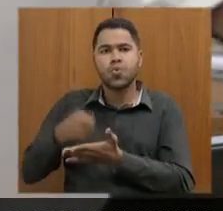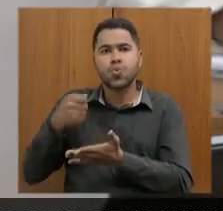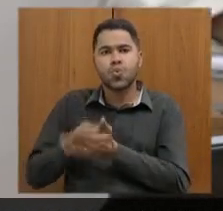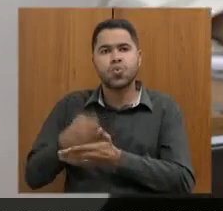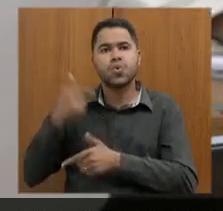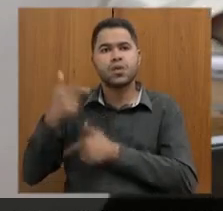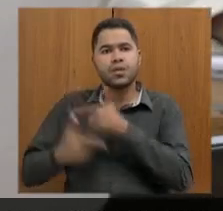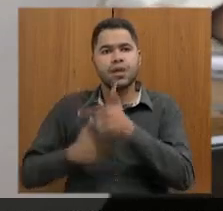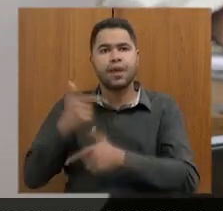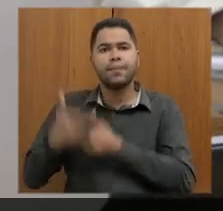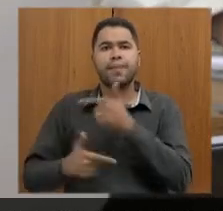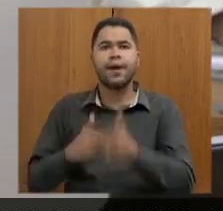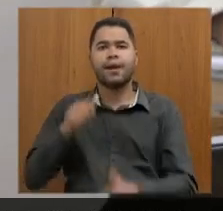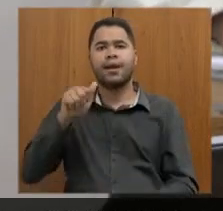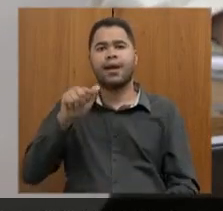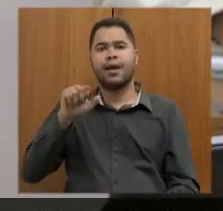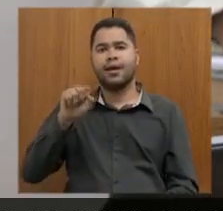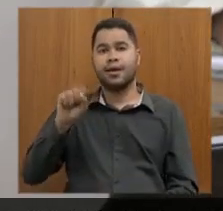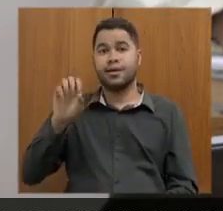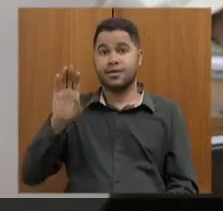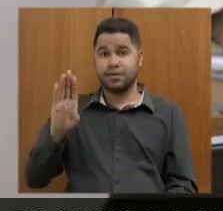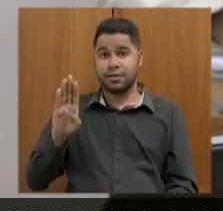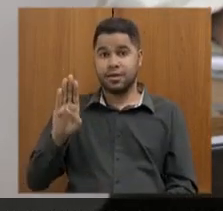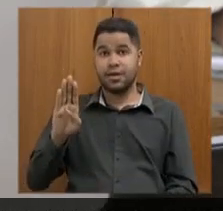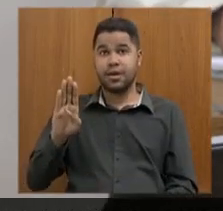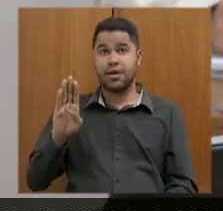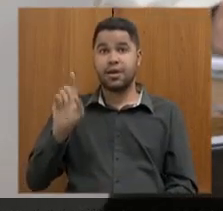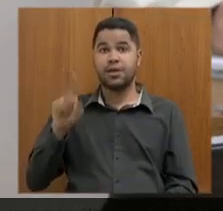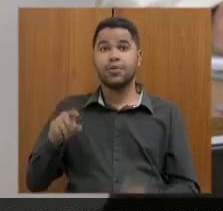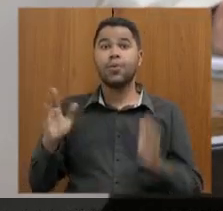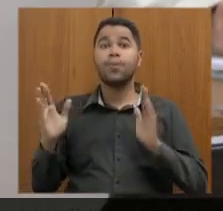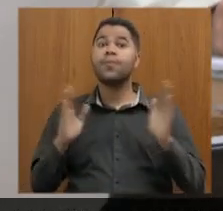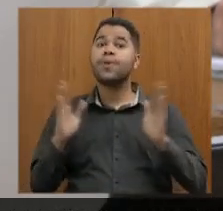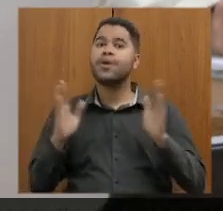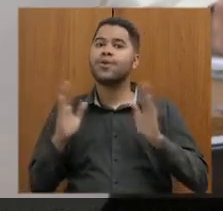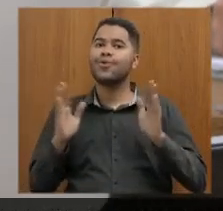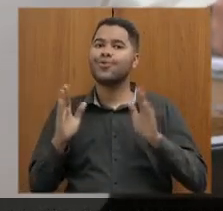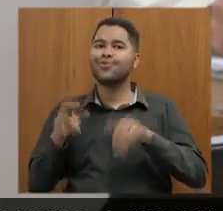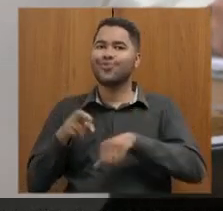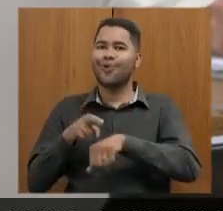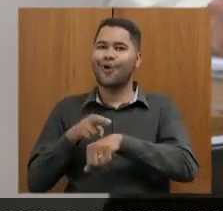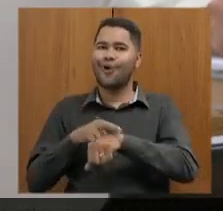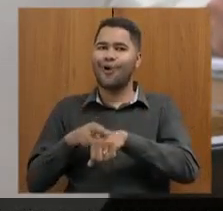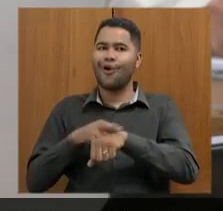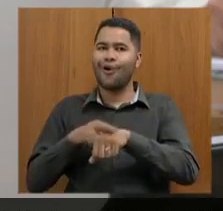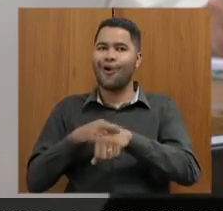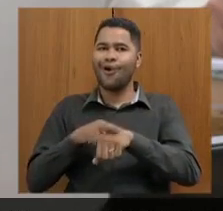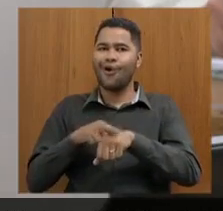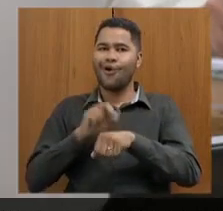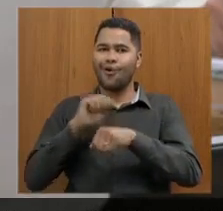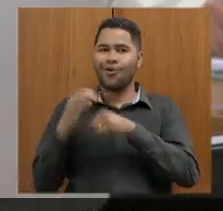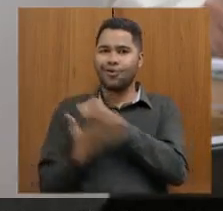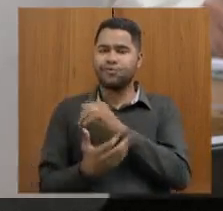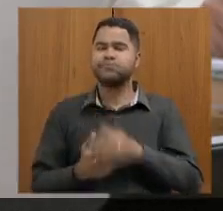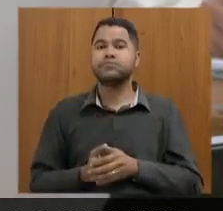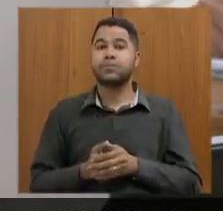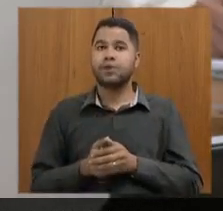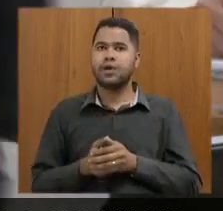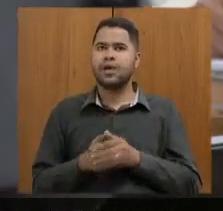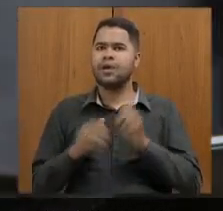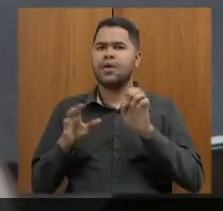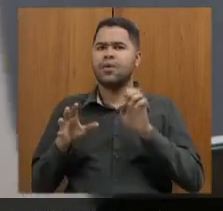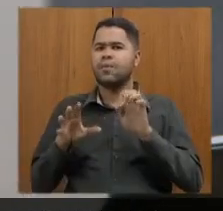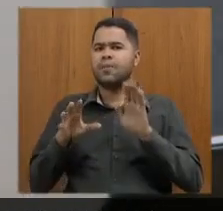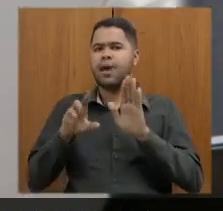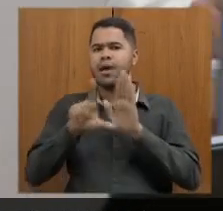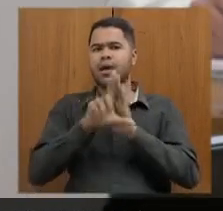trabalho das auxiliares de serviço do período da onda roxa. Eu cheguei a fazer uma emenda a um projeto, não era nem